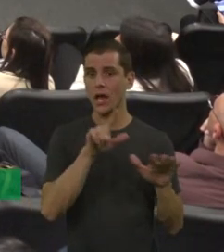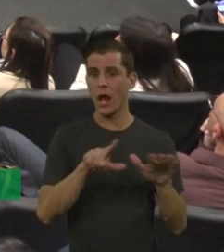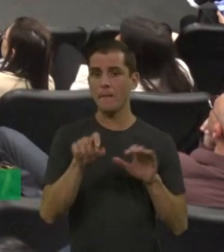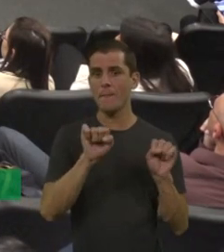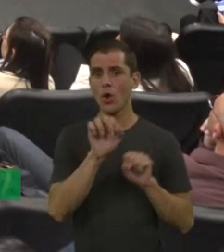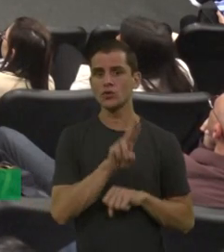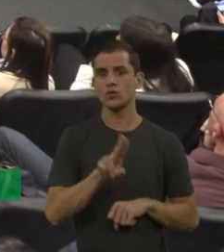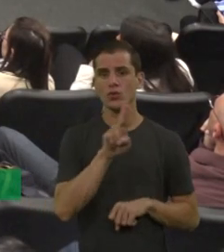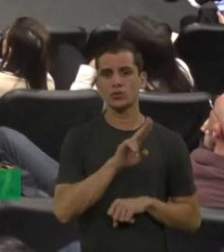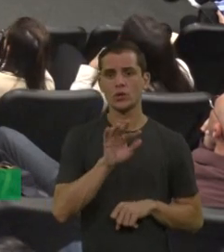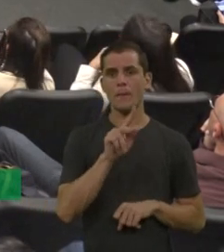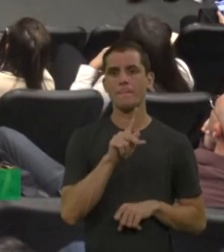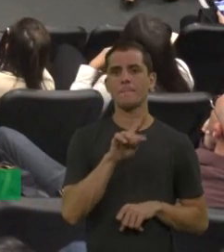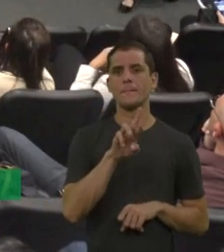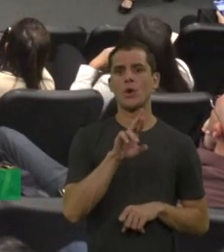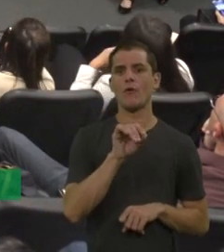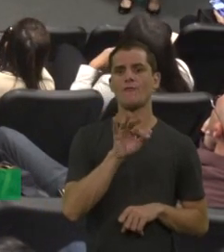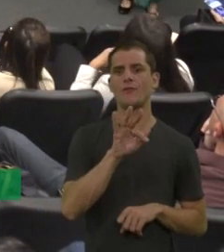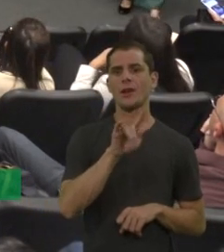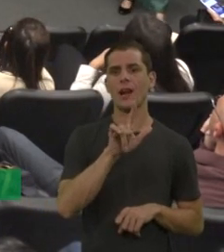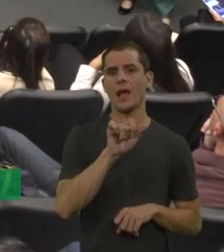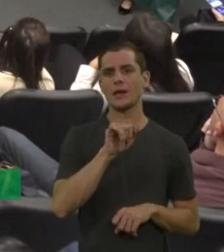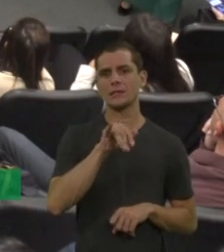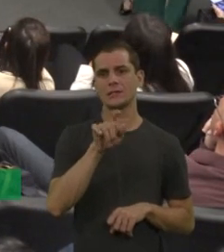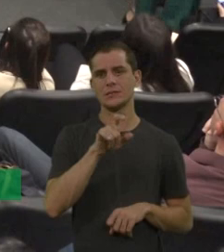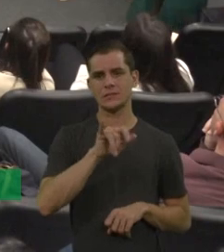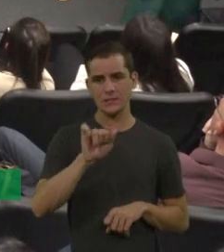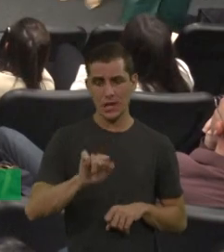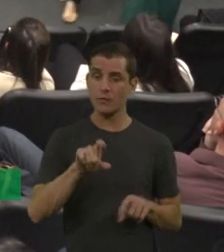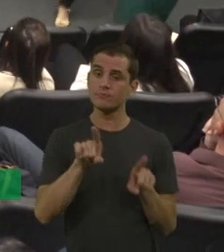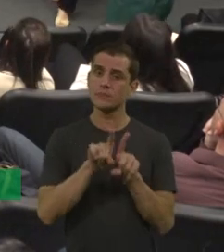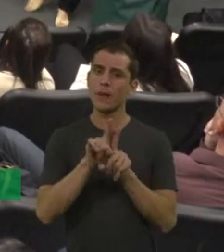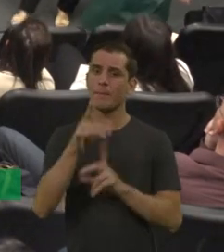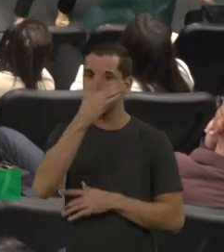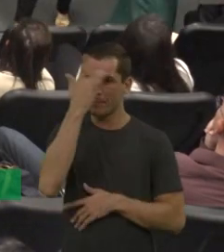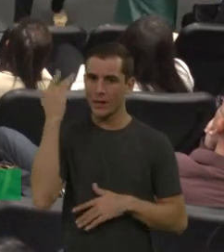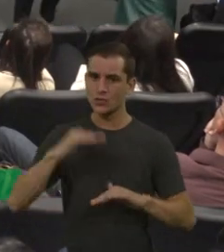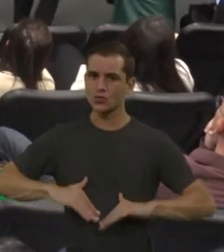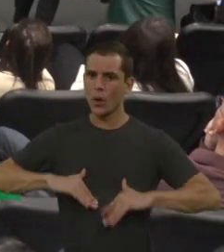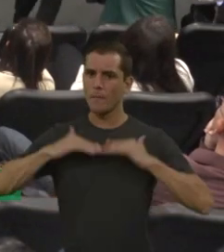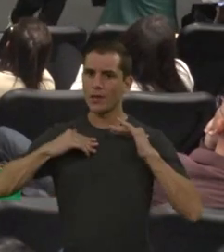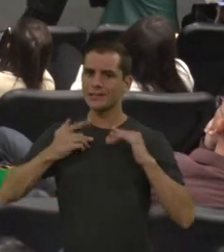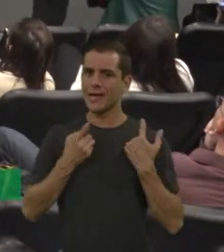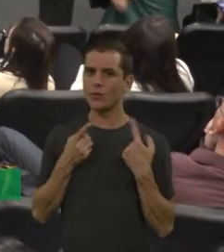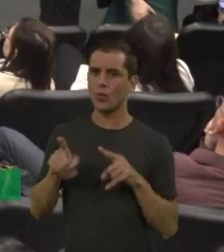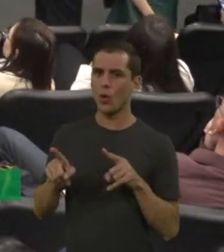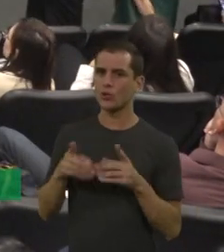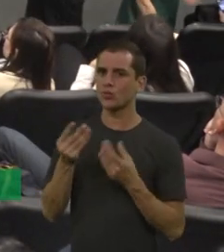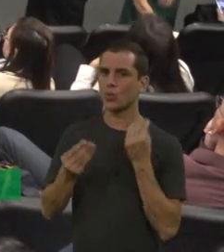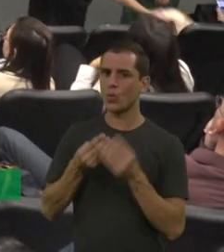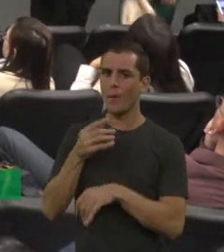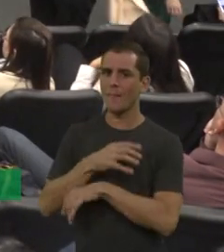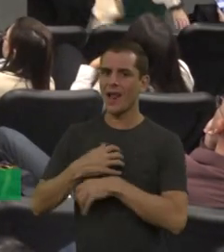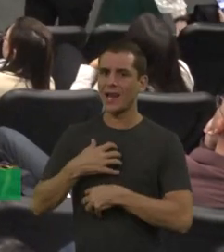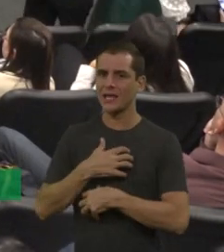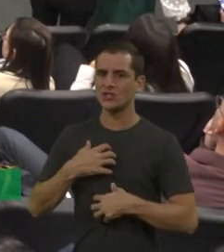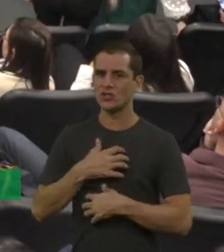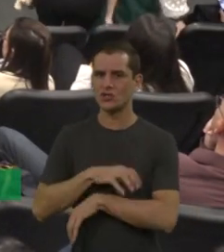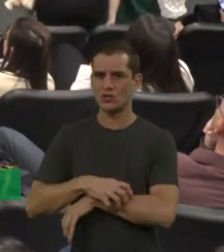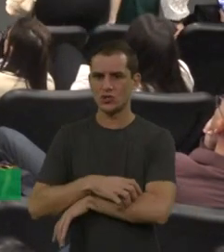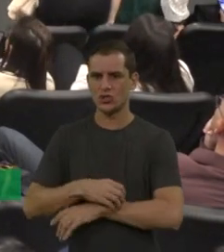-operatório também. E aqui a imunotolerância, como eu falei, também em 2011, para quem desenvolveu